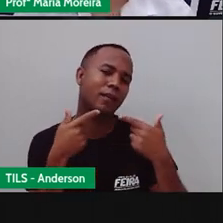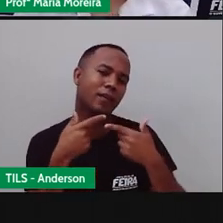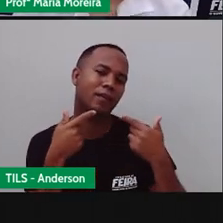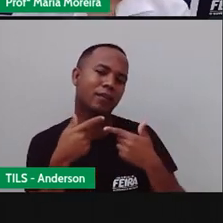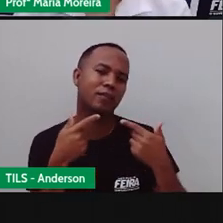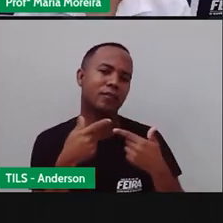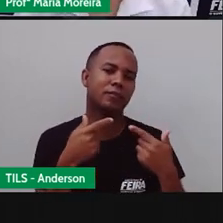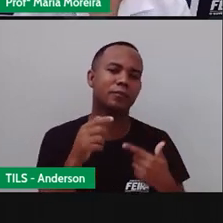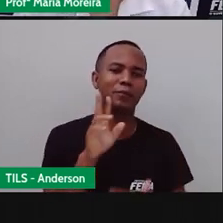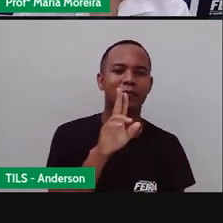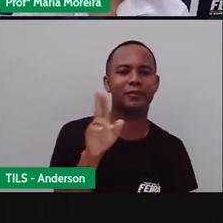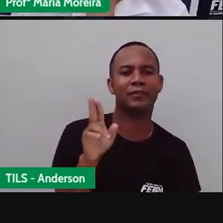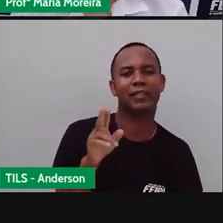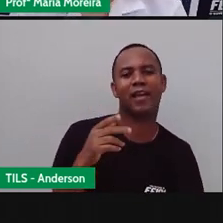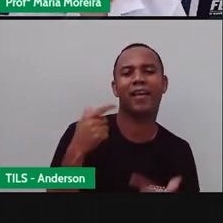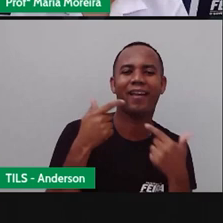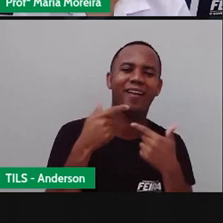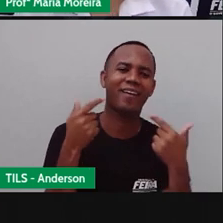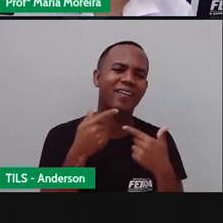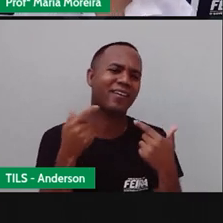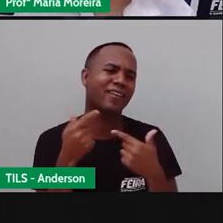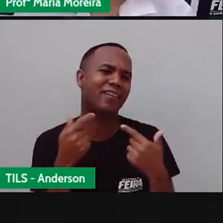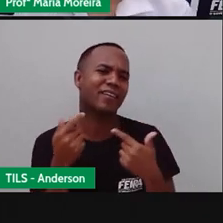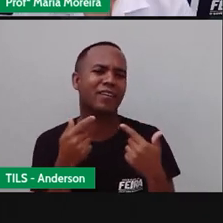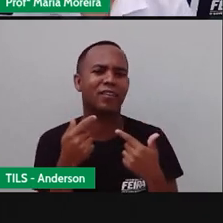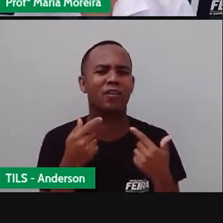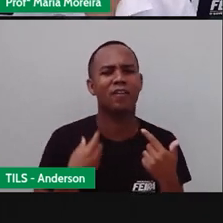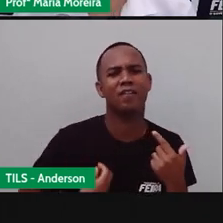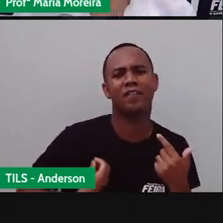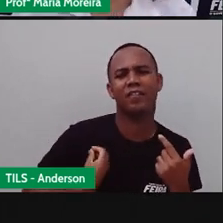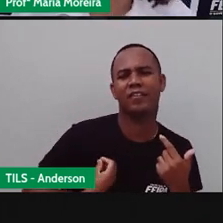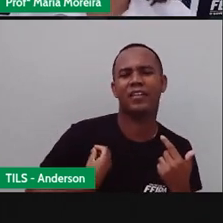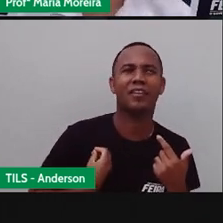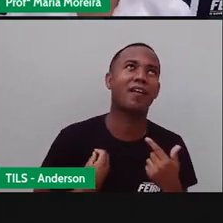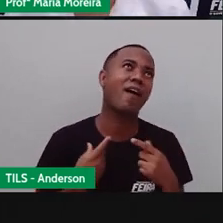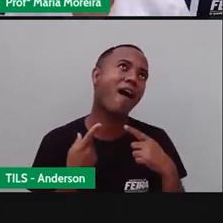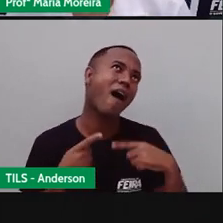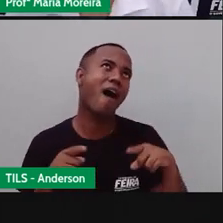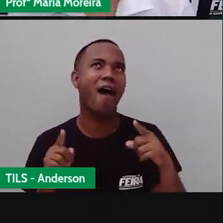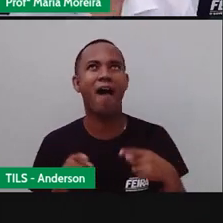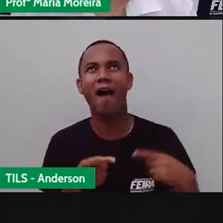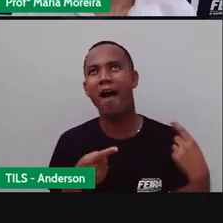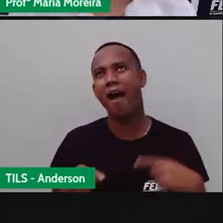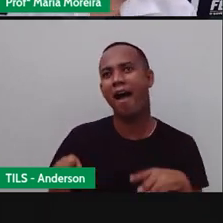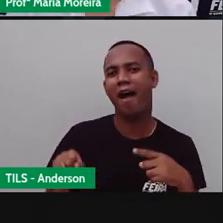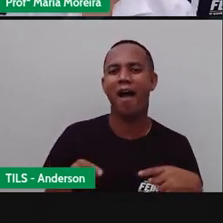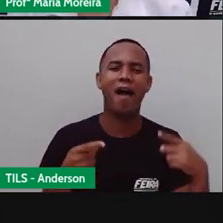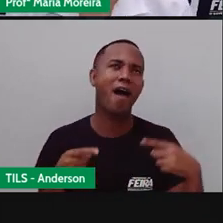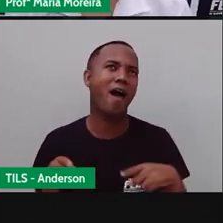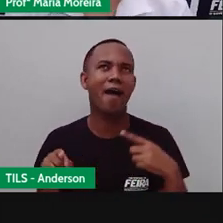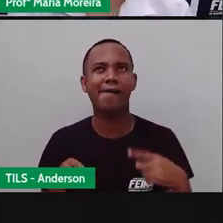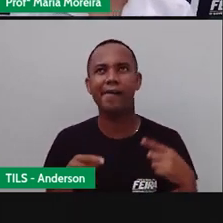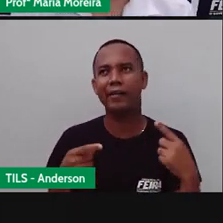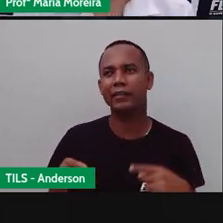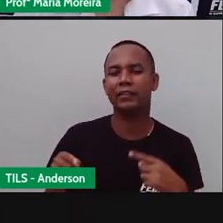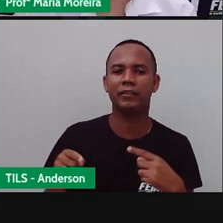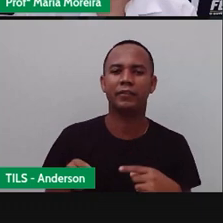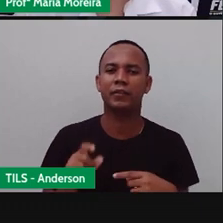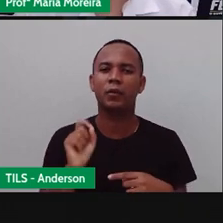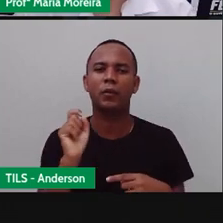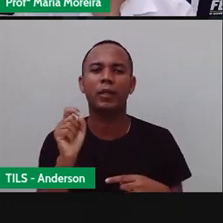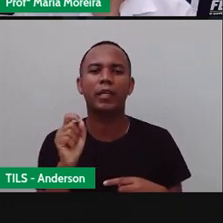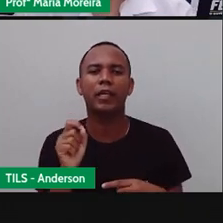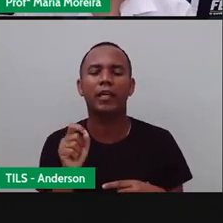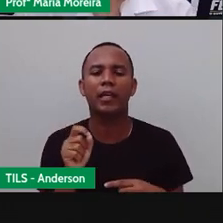toa. Não que a vida esteja assim tão boa, mas o sorriso ajuda a melhorar. Ha, ha, ha. Quem já